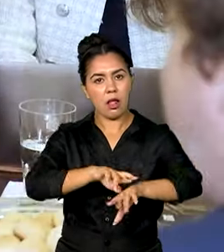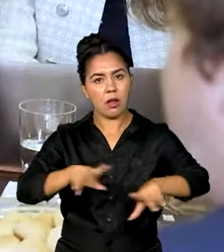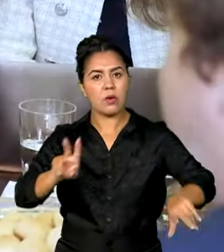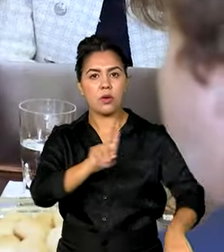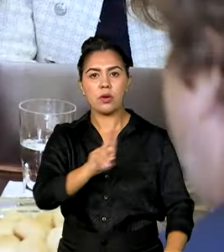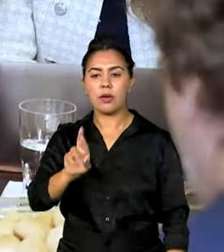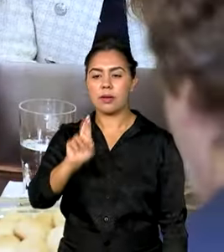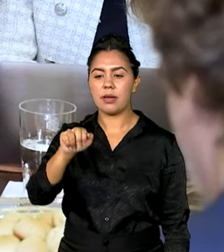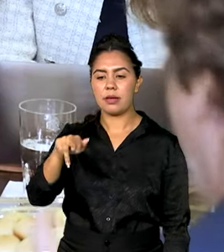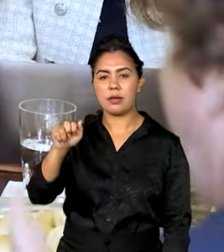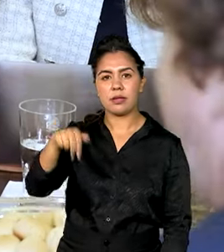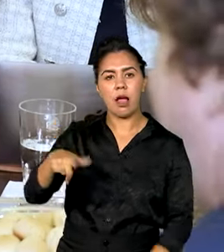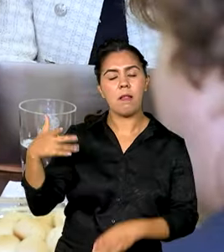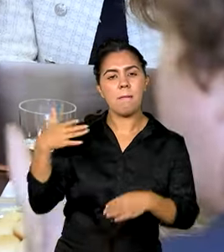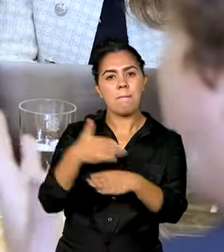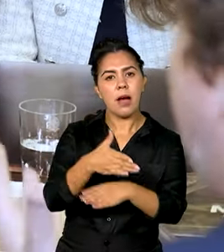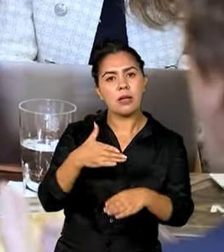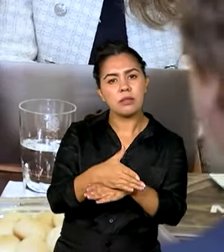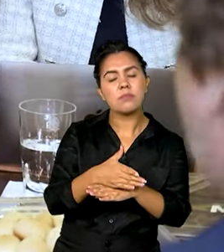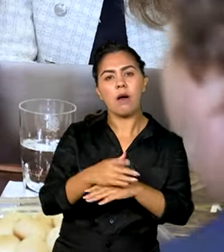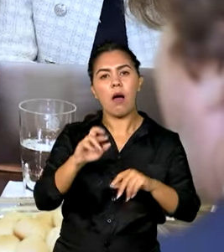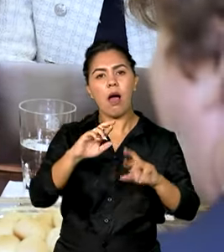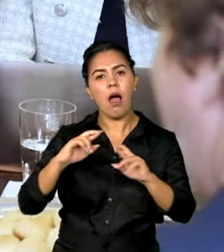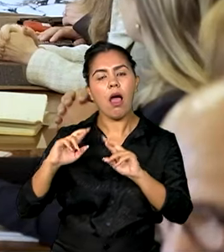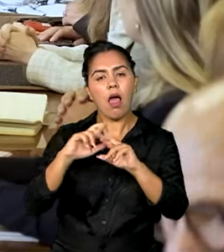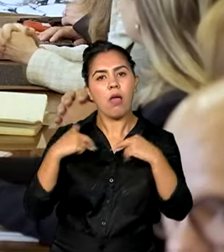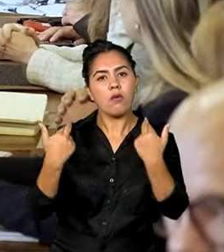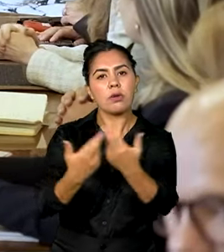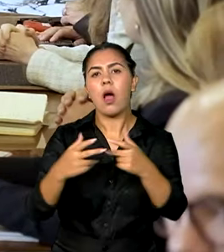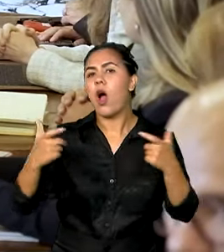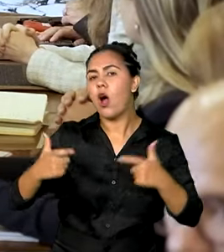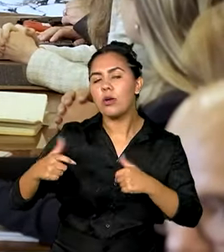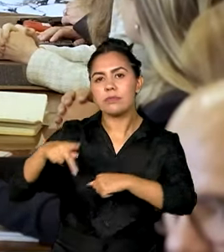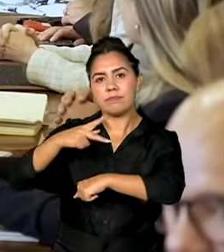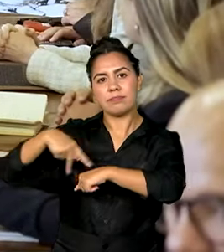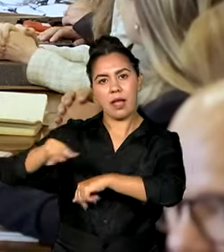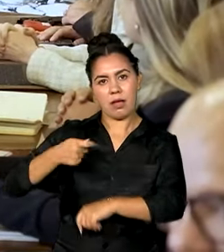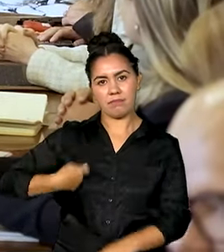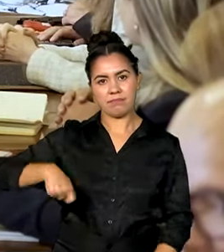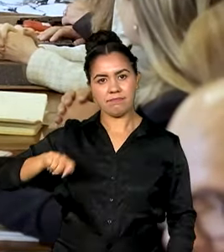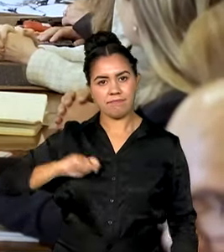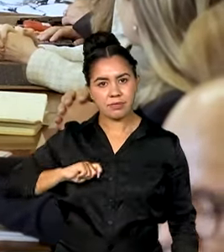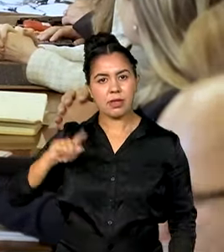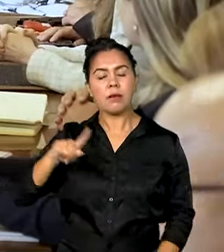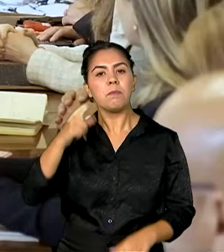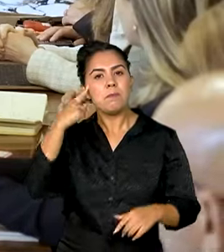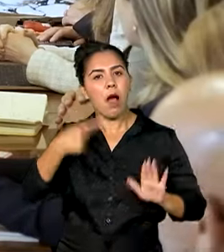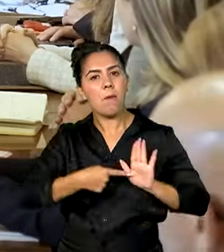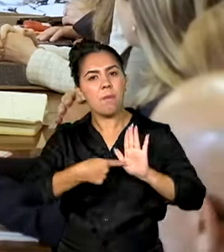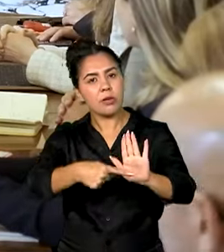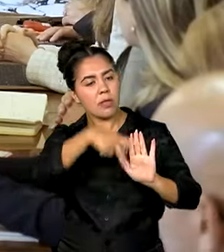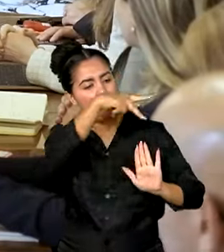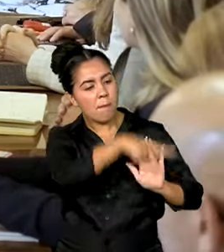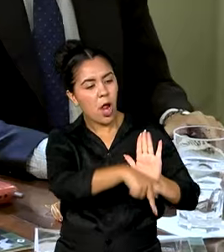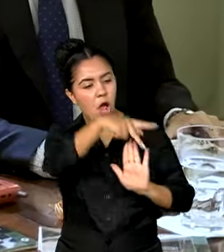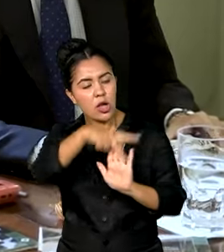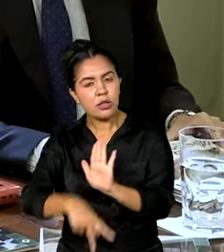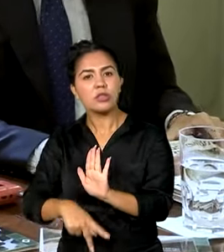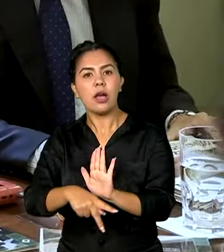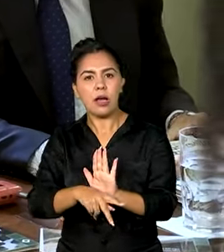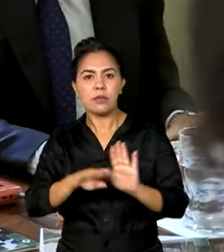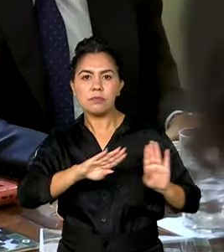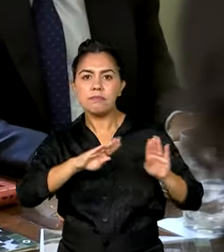reuniões e encontros bilaterais em Madrid, na Espanha, nessa terça, para apresentar projetos de concessões a